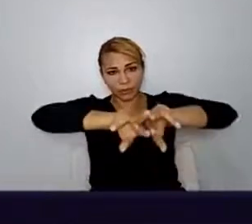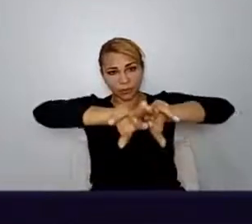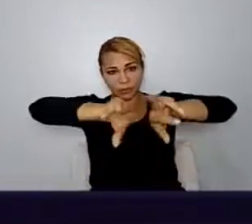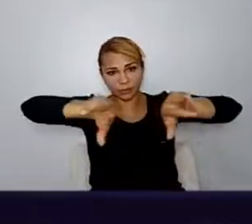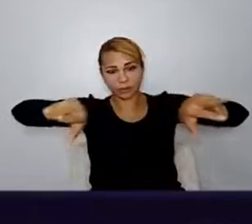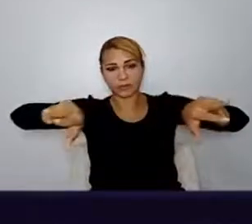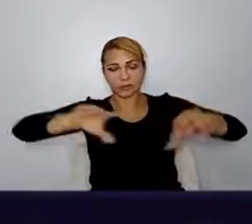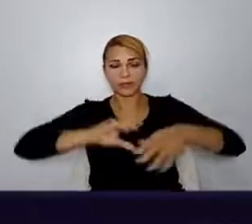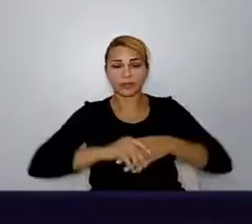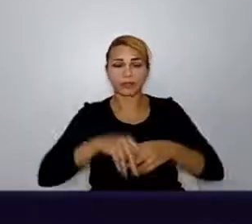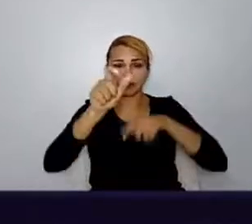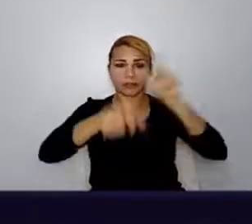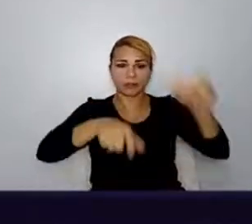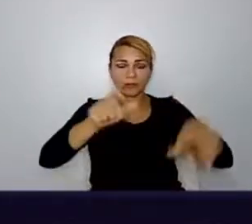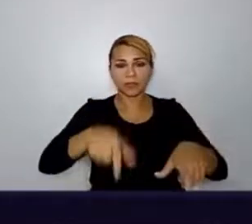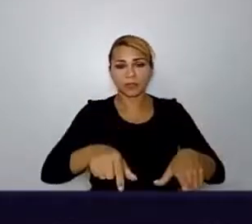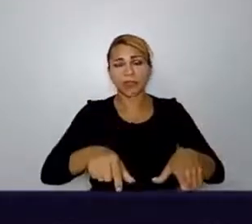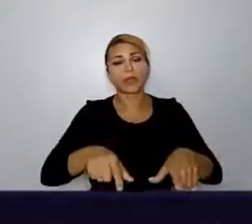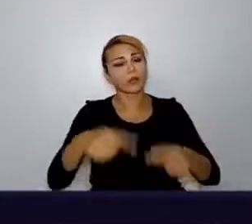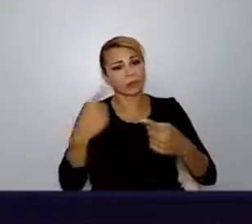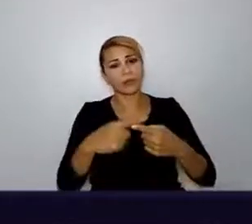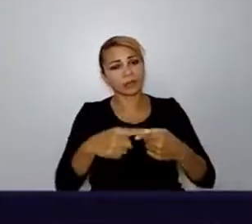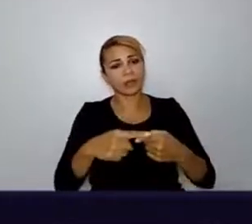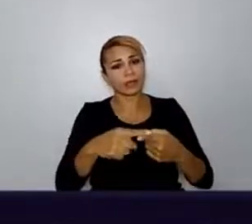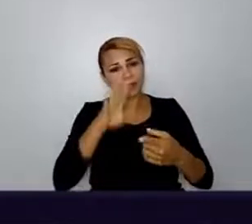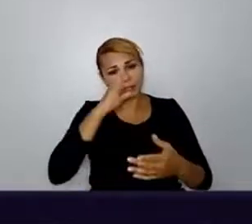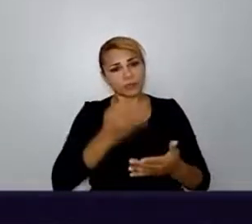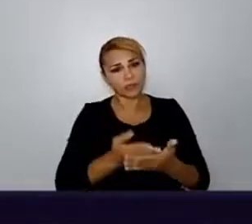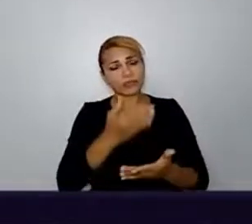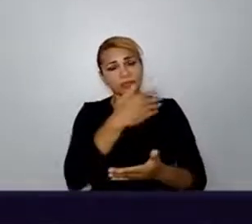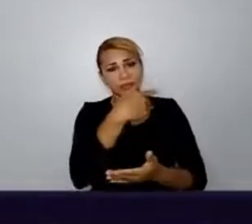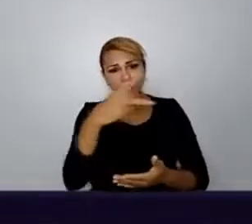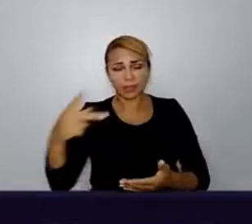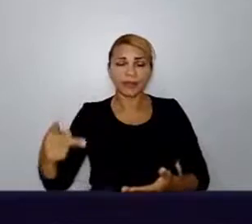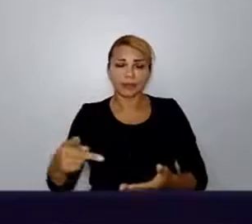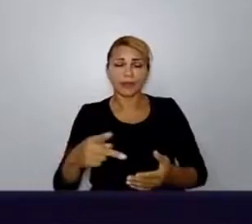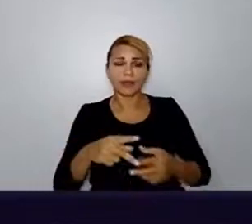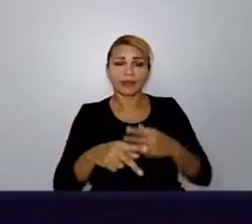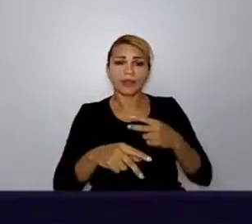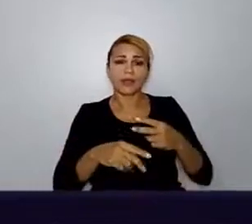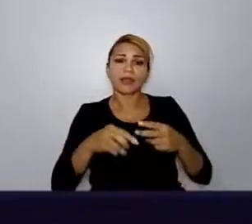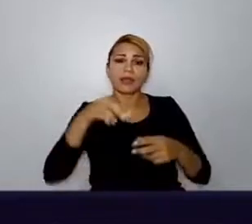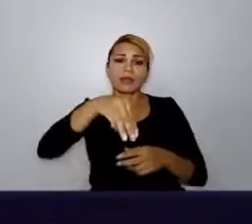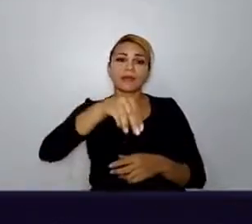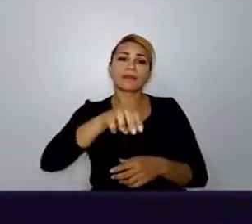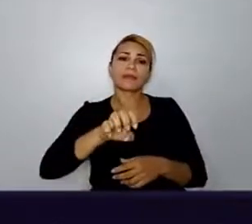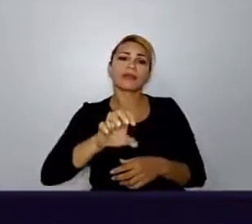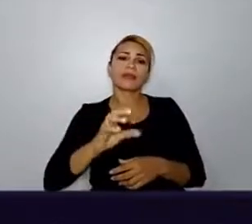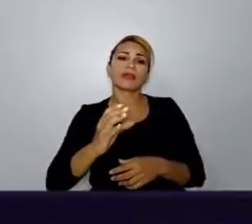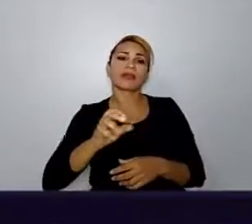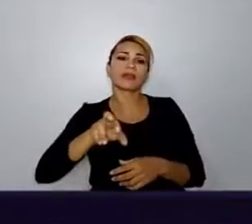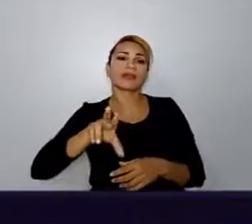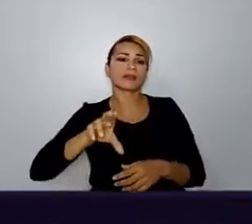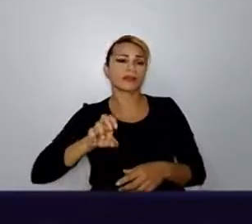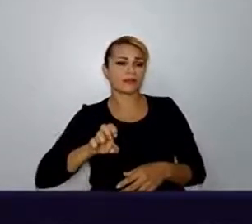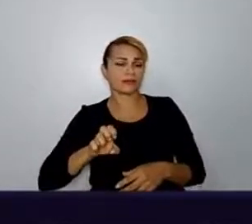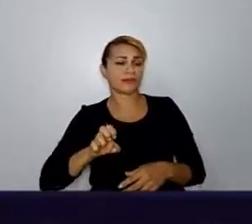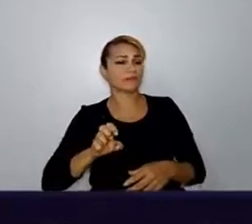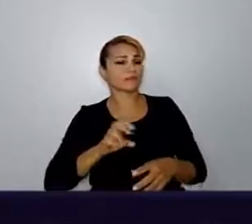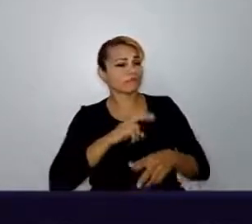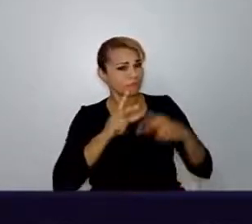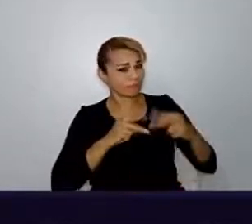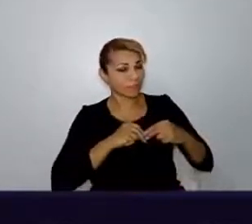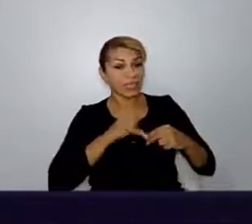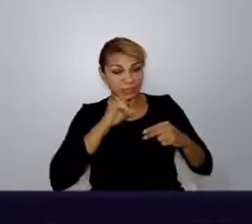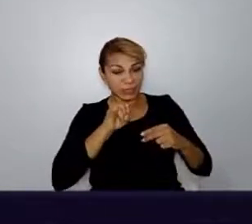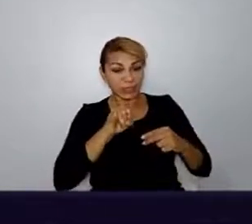ao que elas merecem, sabe? Se o trabalho foi coletivo, é, tipo, nós fizemos. Se foi